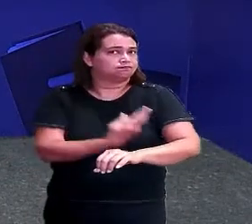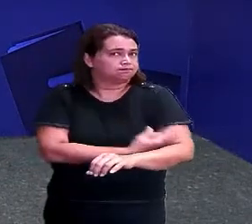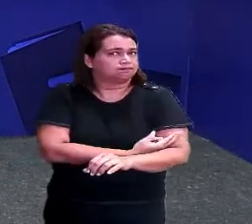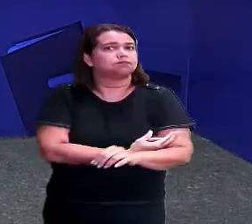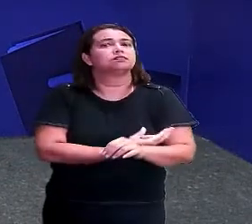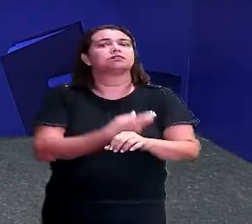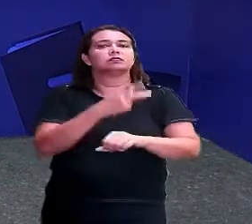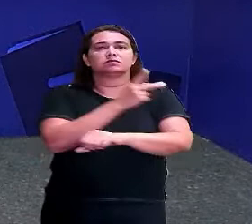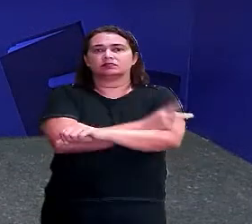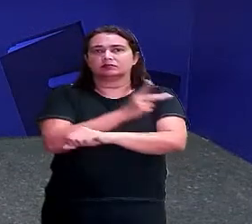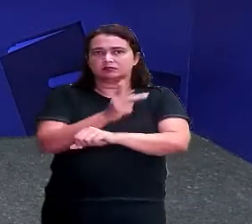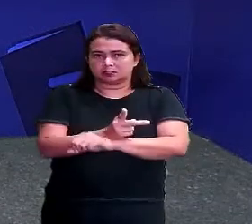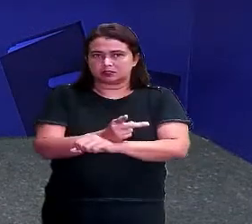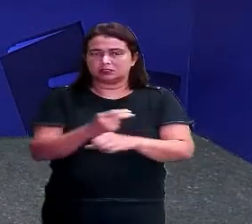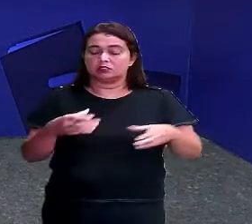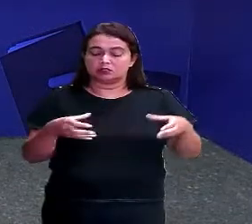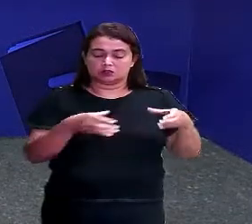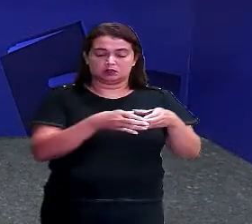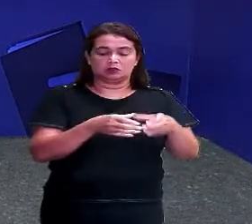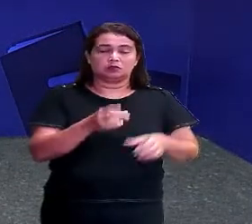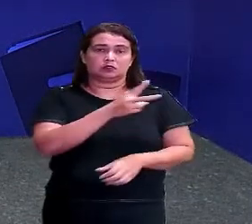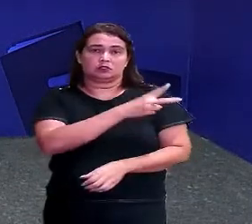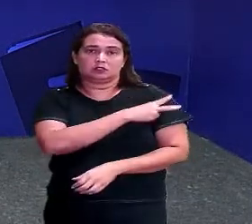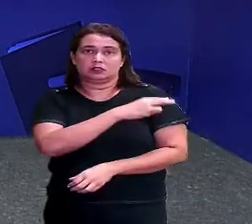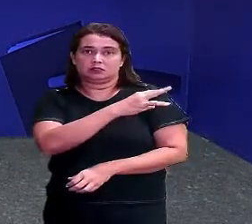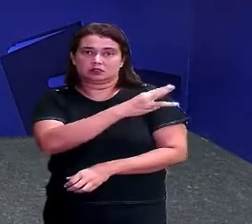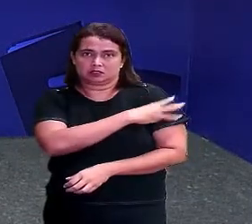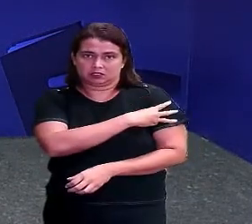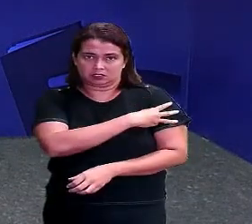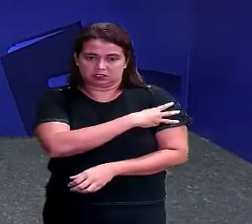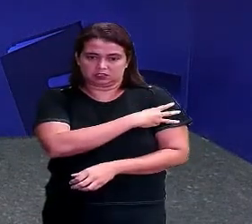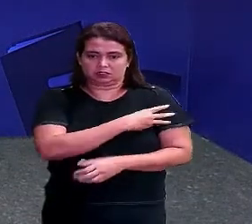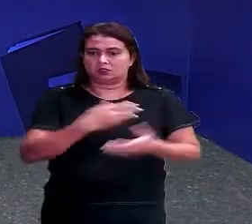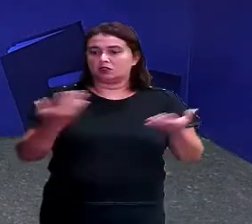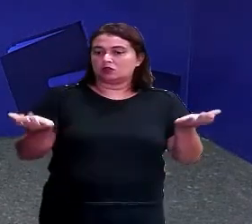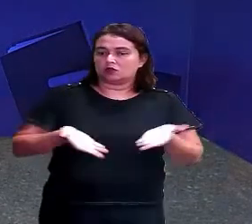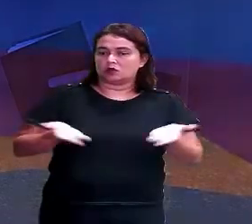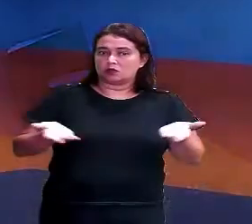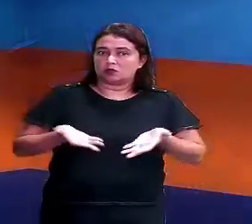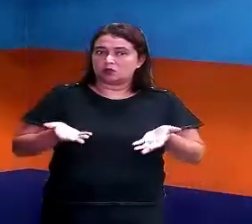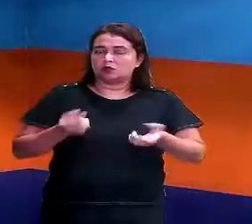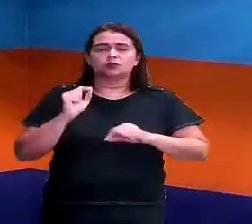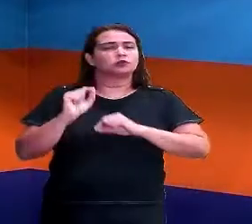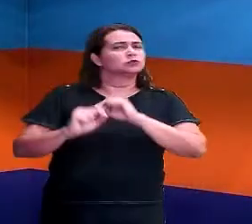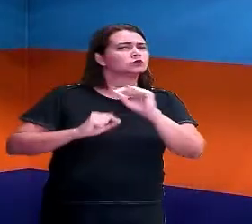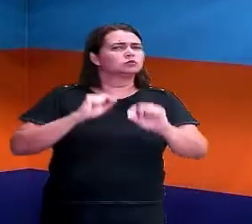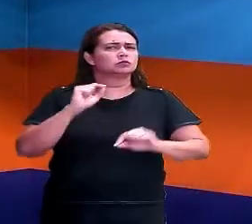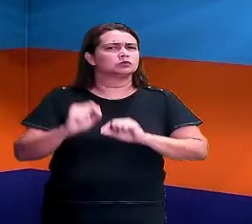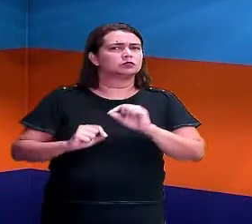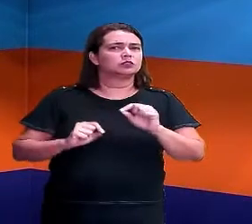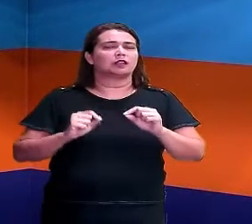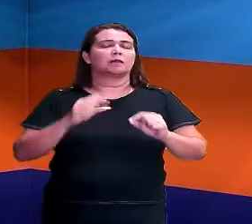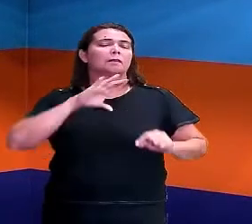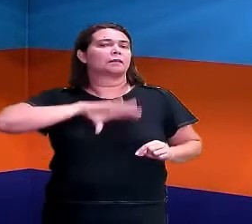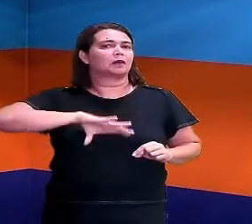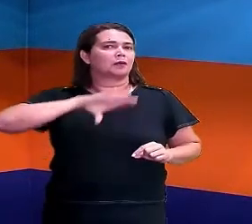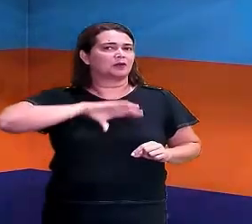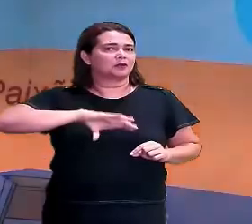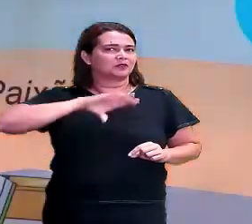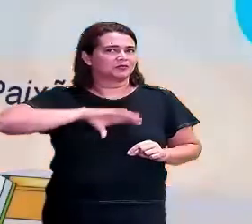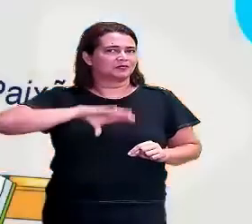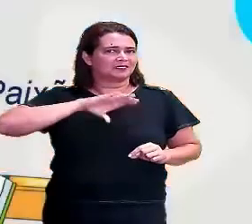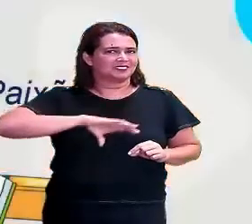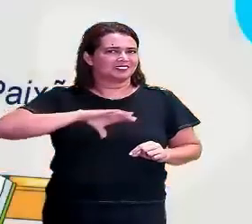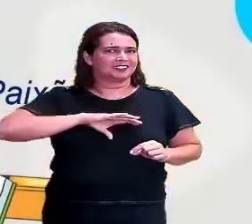turmas de segundo e terceiros anos. Vamos lá? A aula de hoje, tá? Vai ser a aula de língua portuguesa,